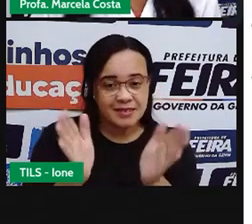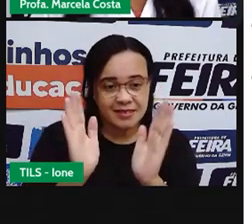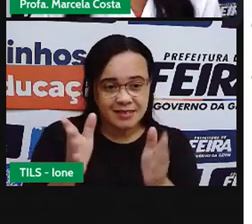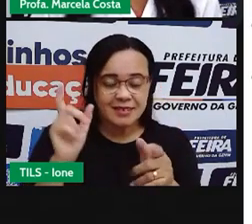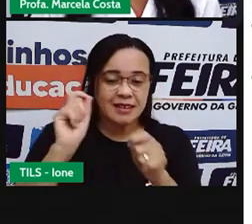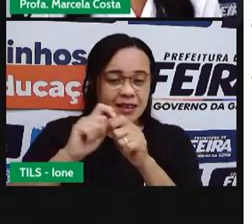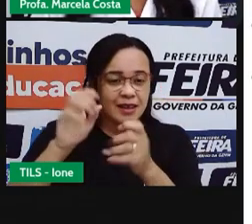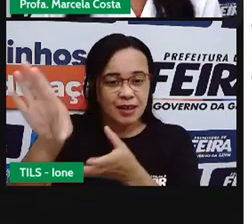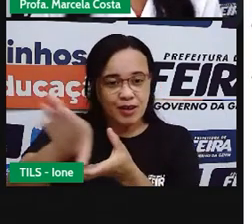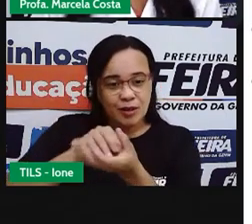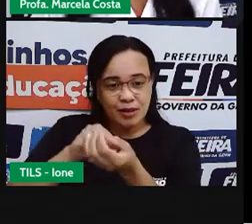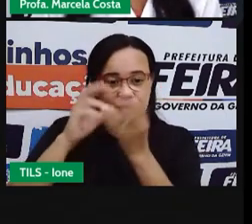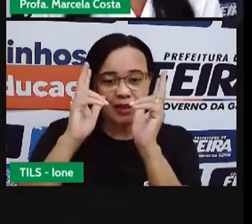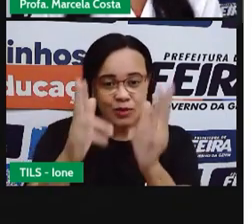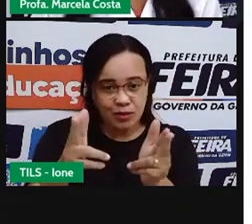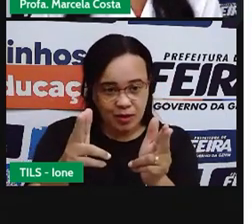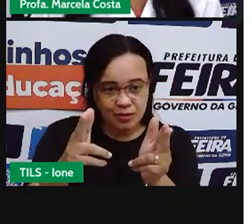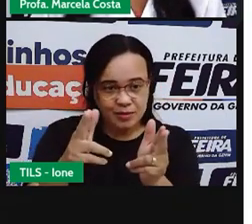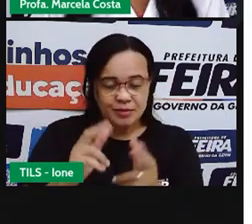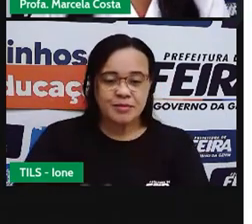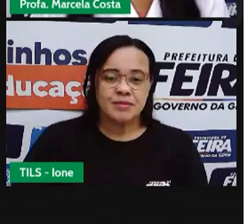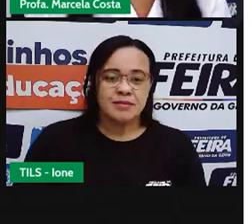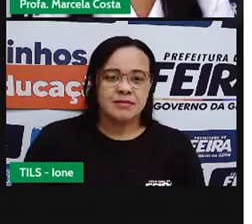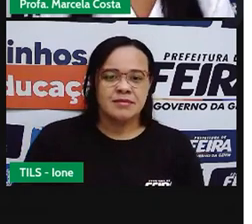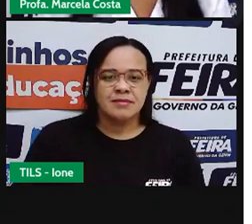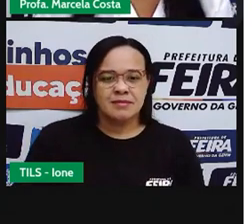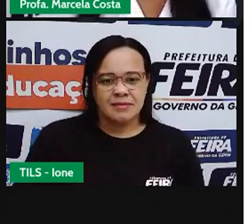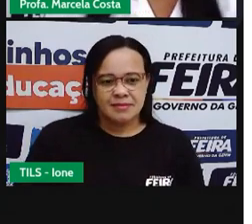A fazer o tchutchuê?